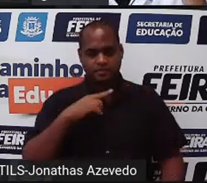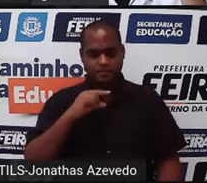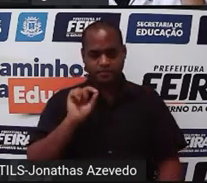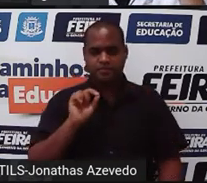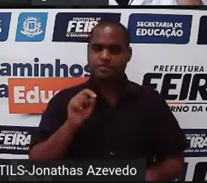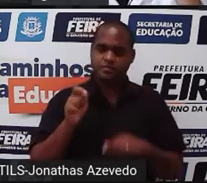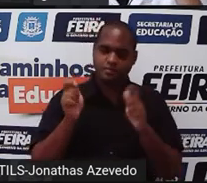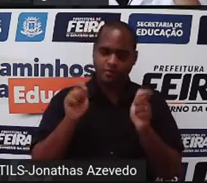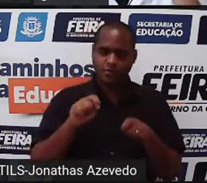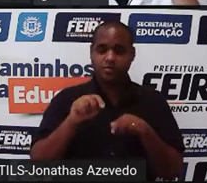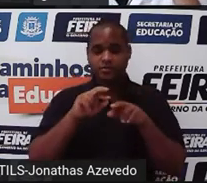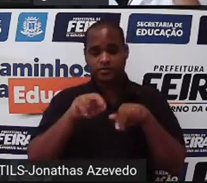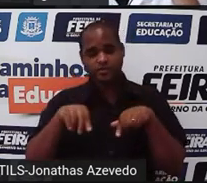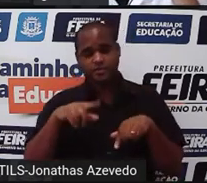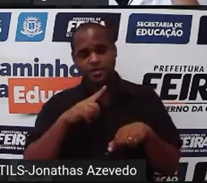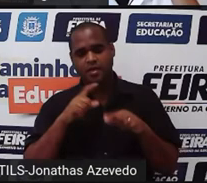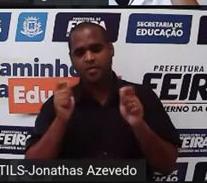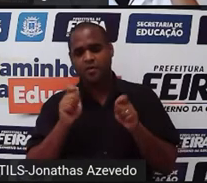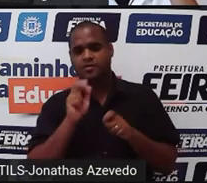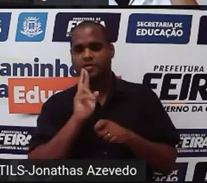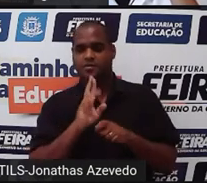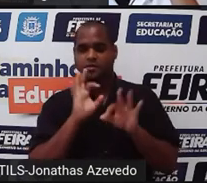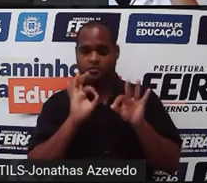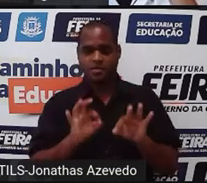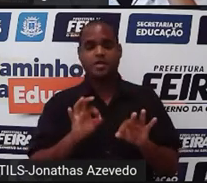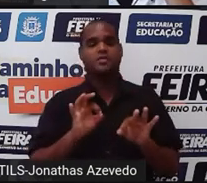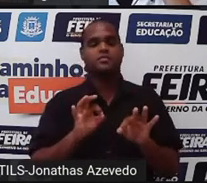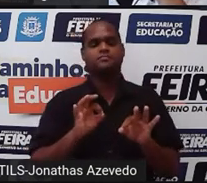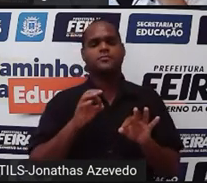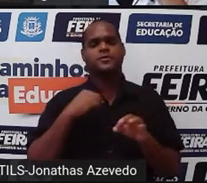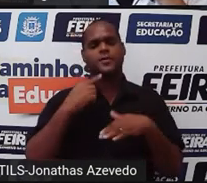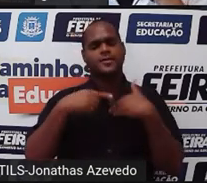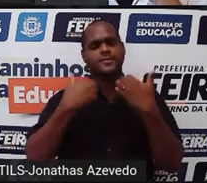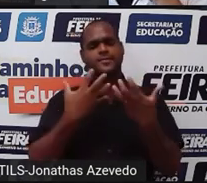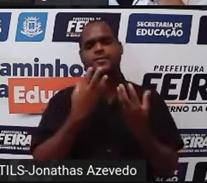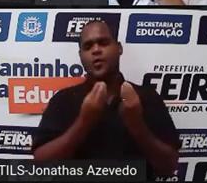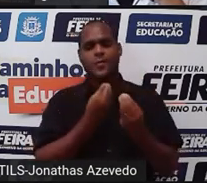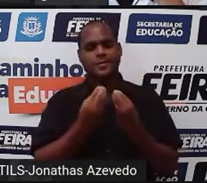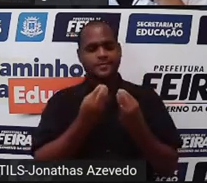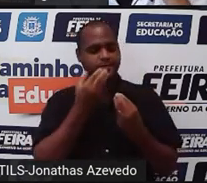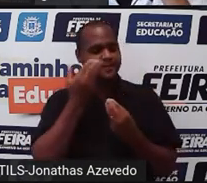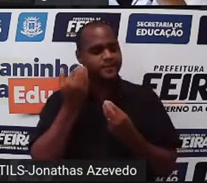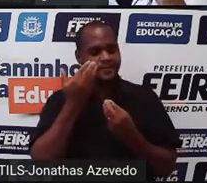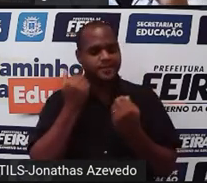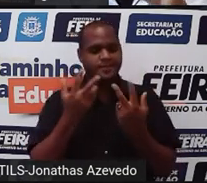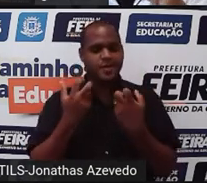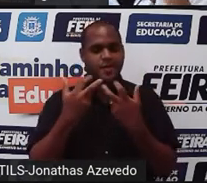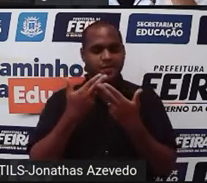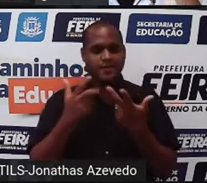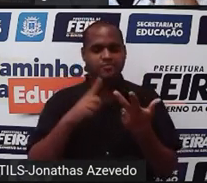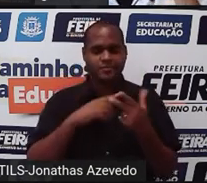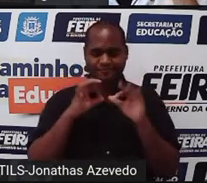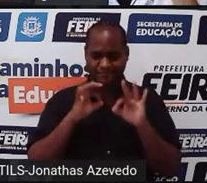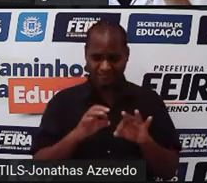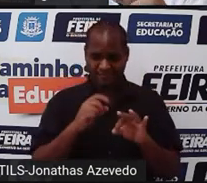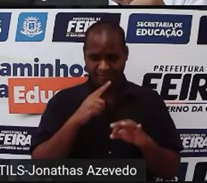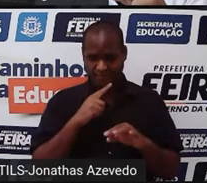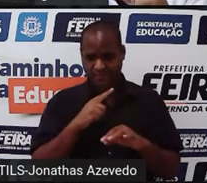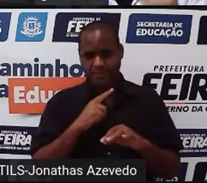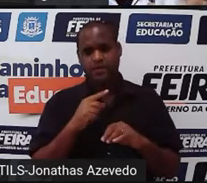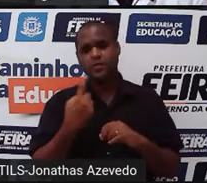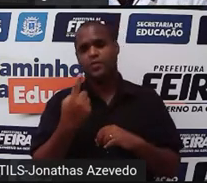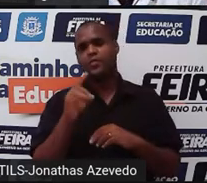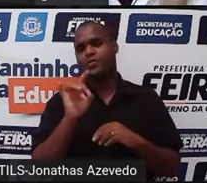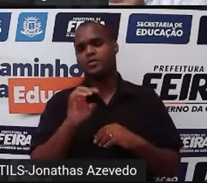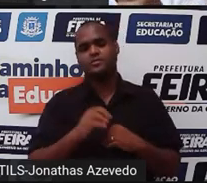supondo que possam ser o resultado correto eu vou fazer como para descobrir que está certo qual é aquele ali que está certo só tem